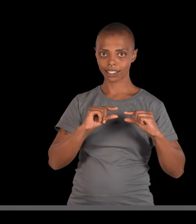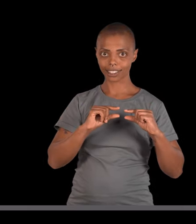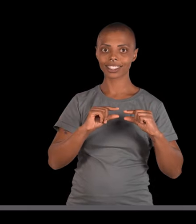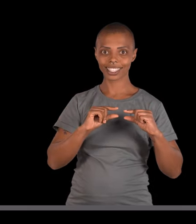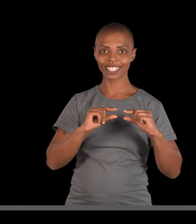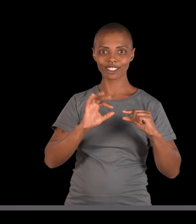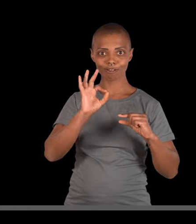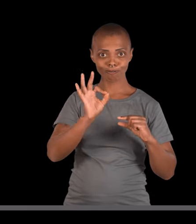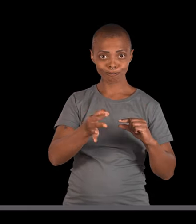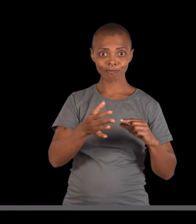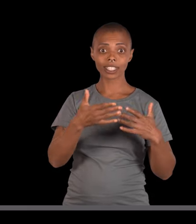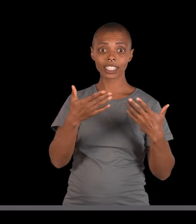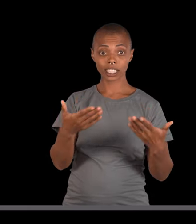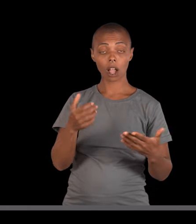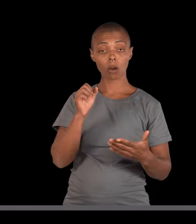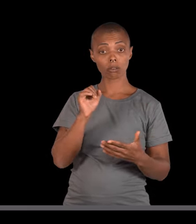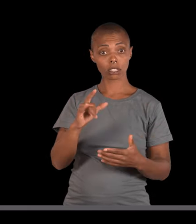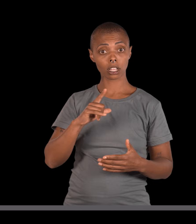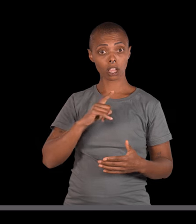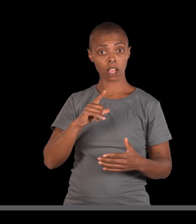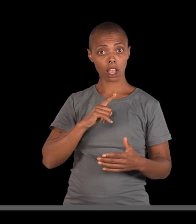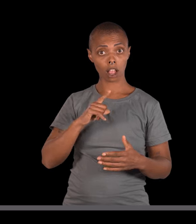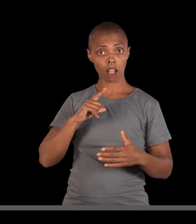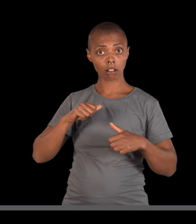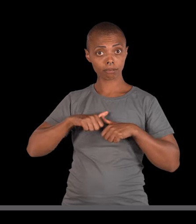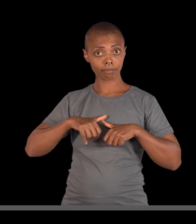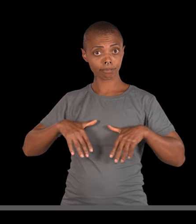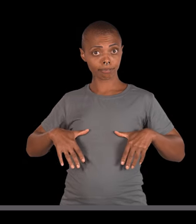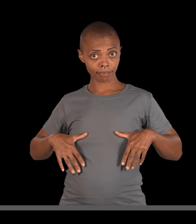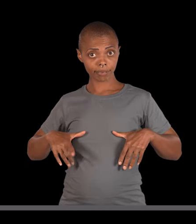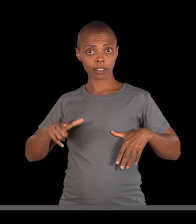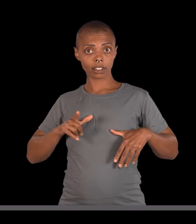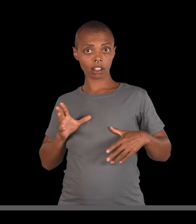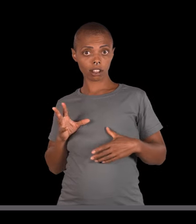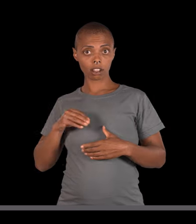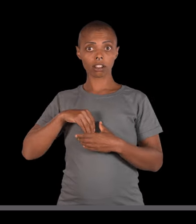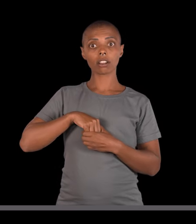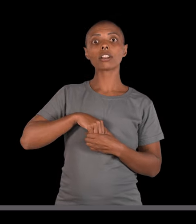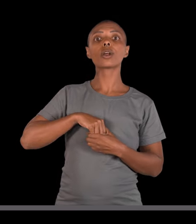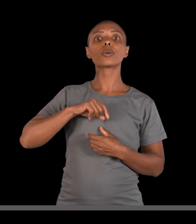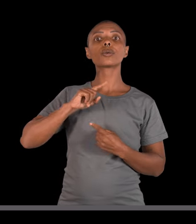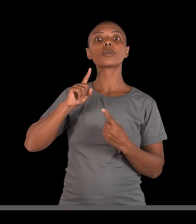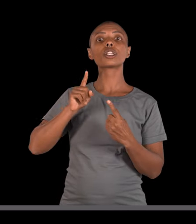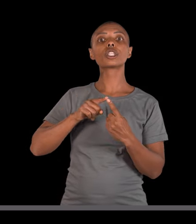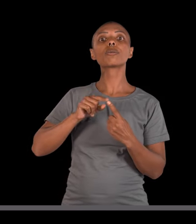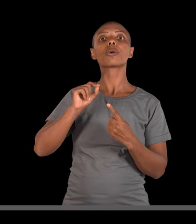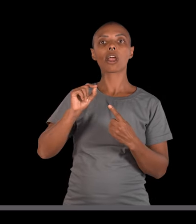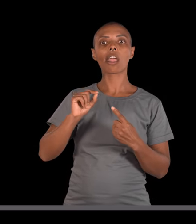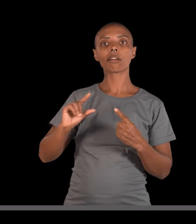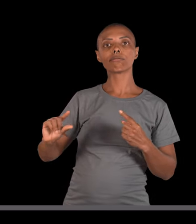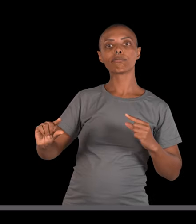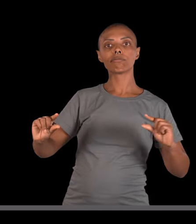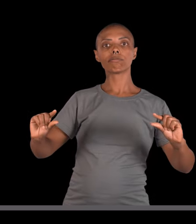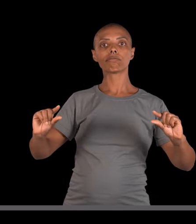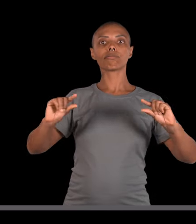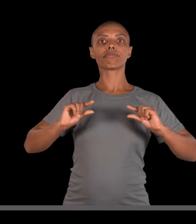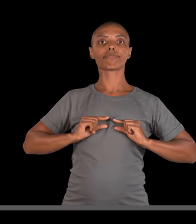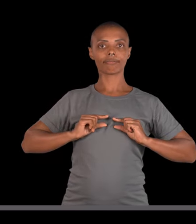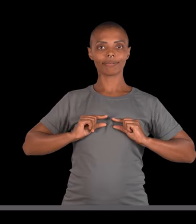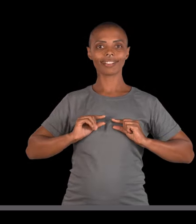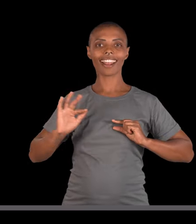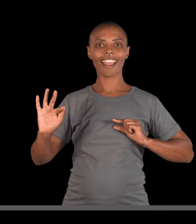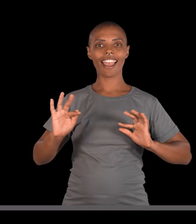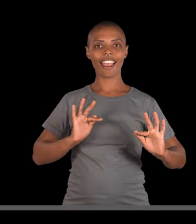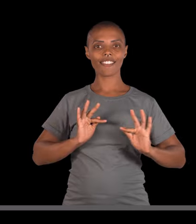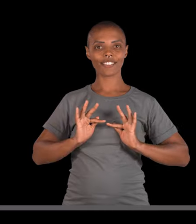ela é recessiva, logo, quem tem fibrose cística vai ter o genótipo Fzinho,